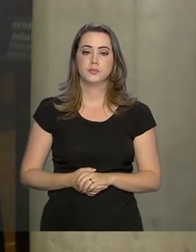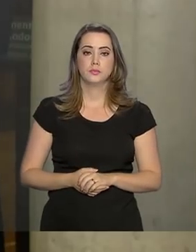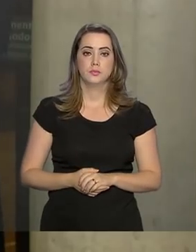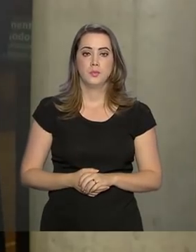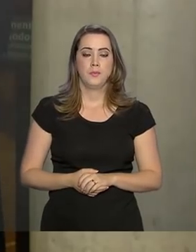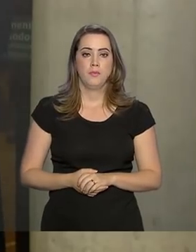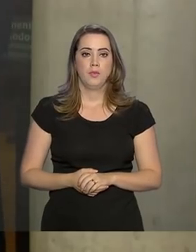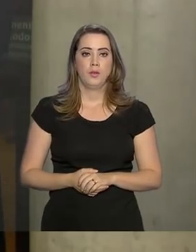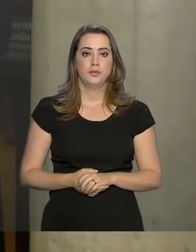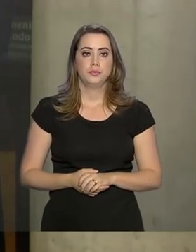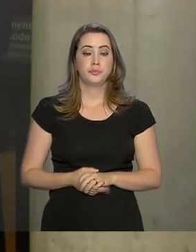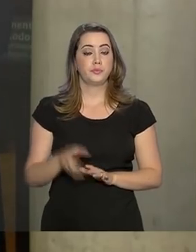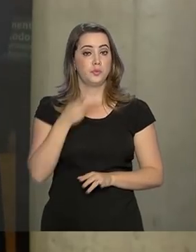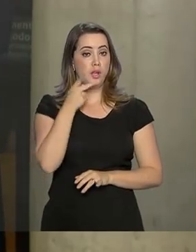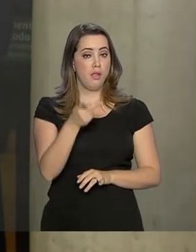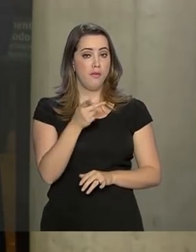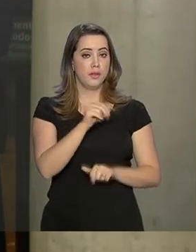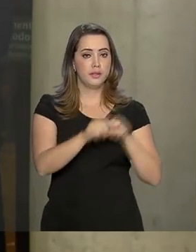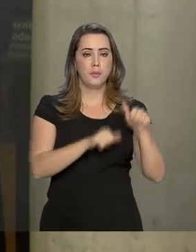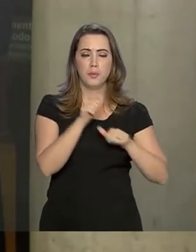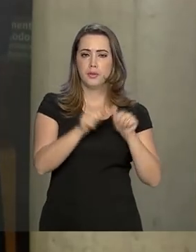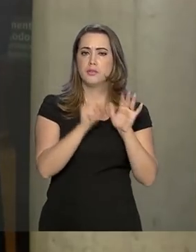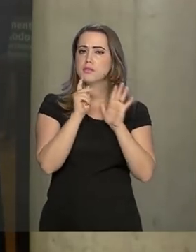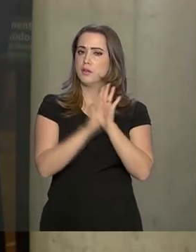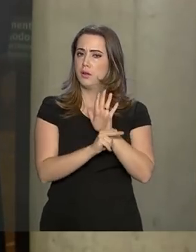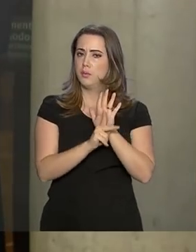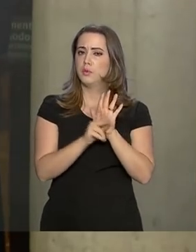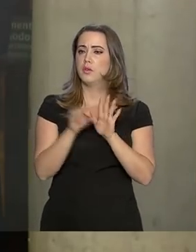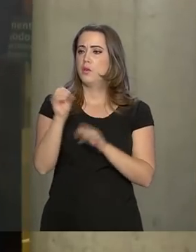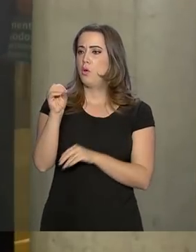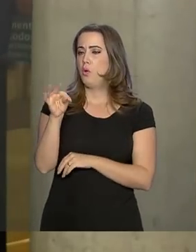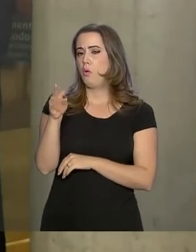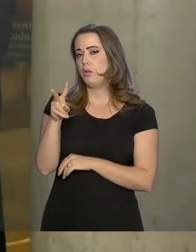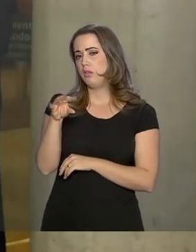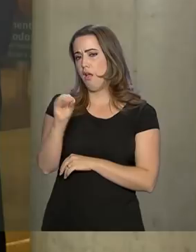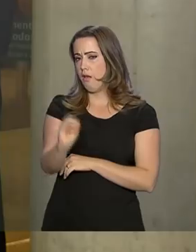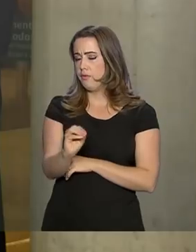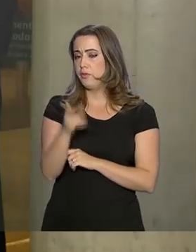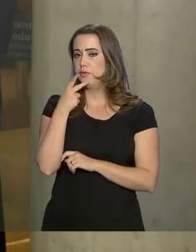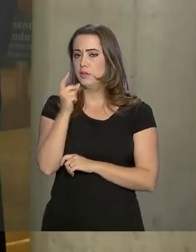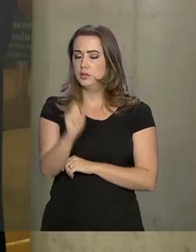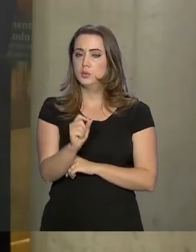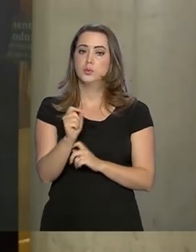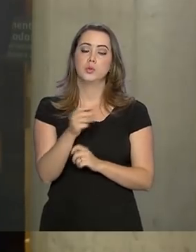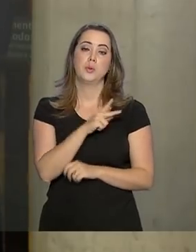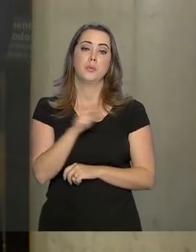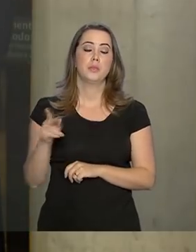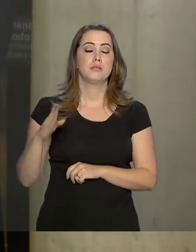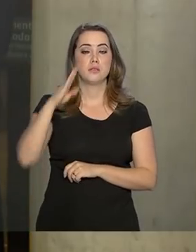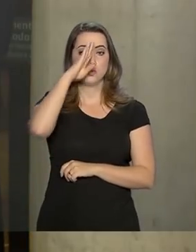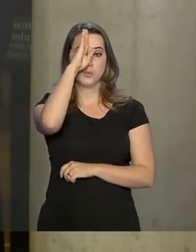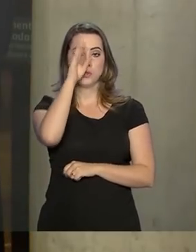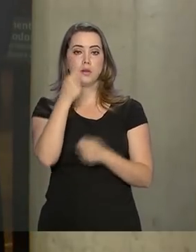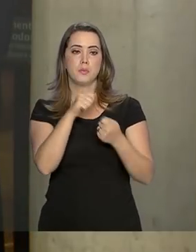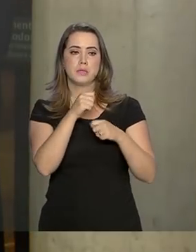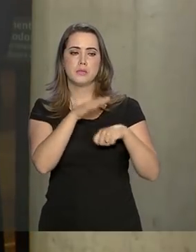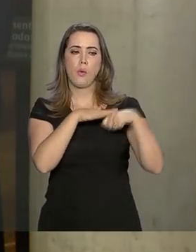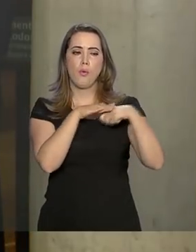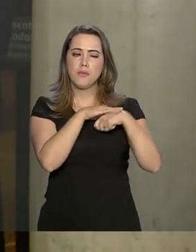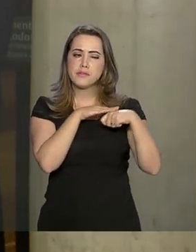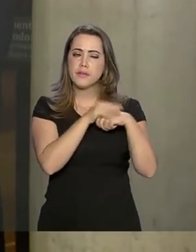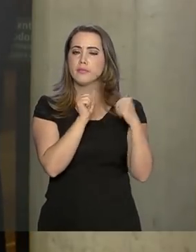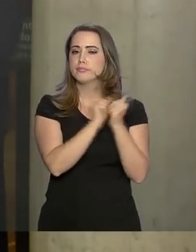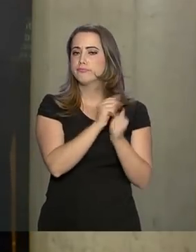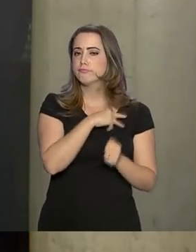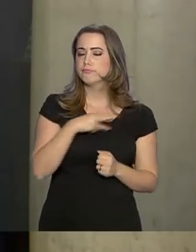A respeito da reforma da Previdência, Otávio Rego Barros informou que o presidente ainda vai conversar com os ministros para detalhar os